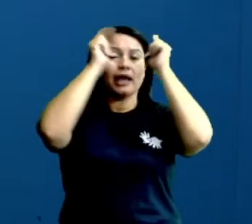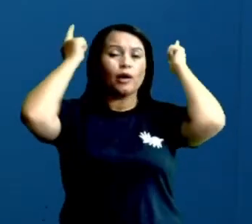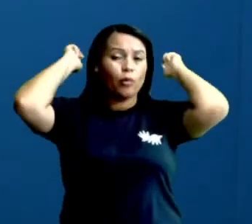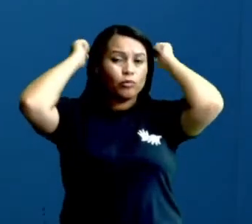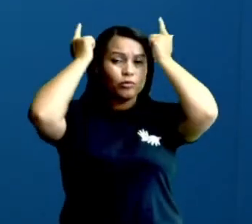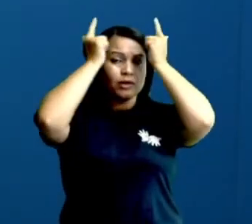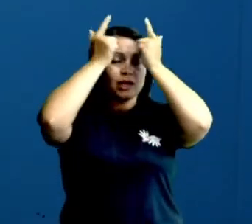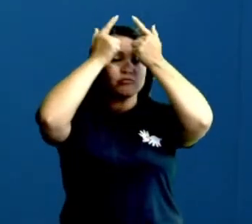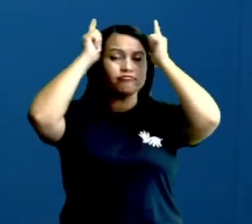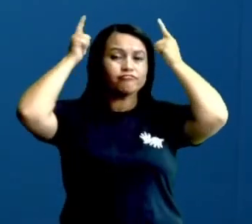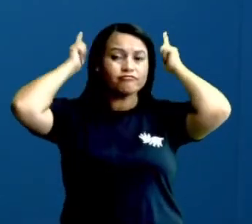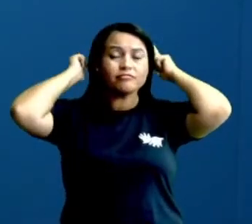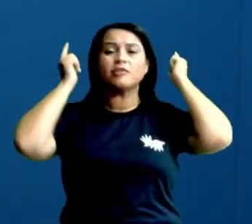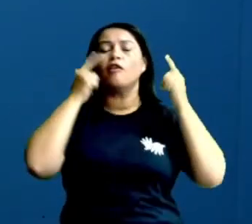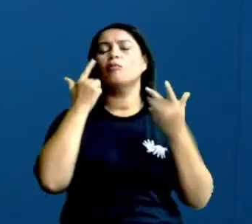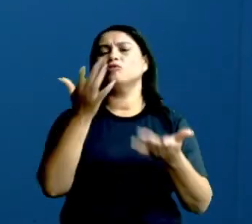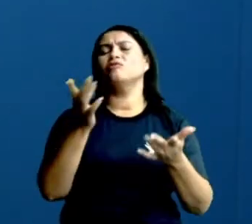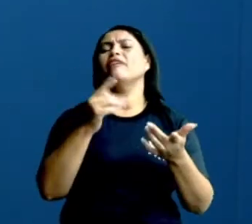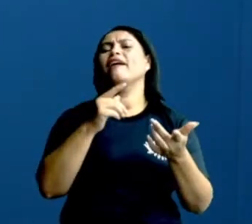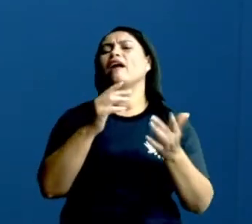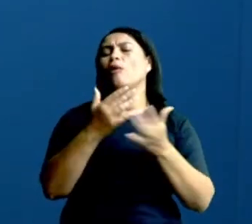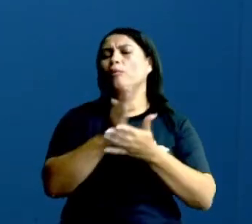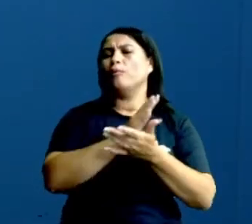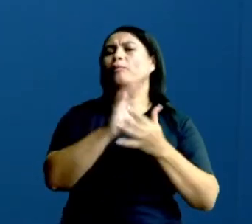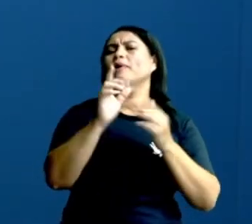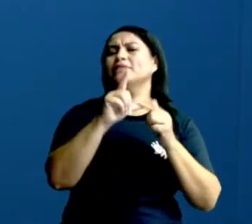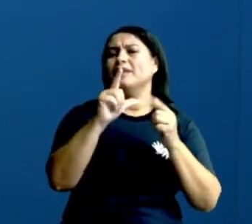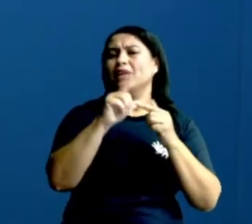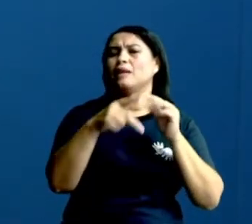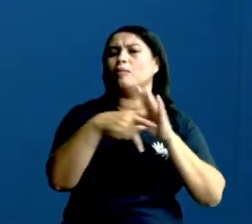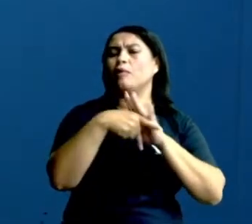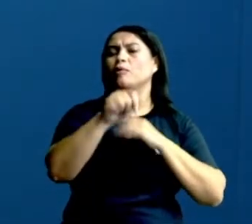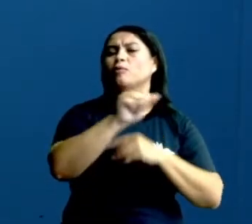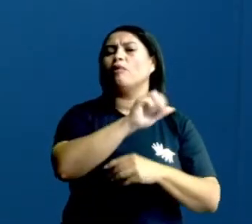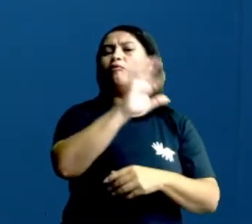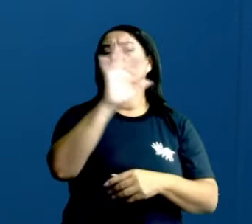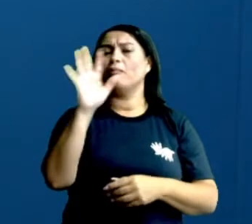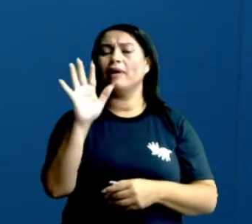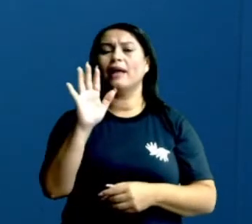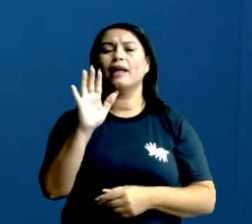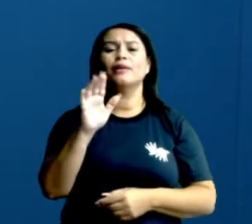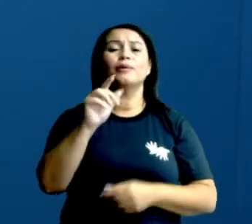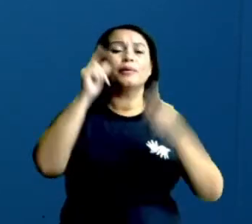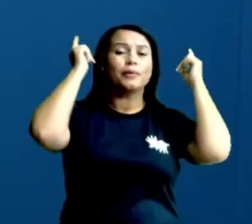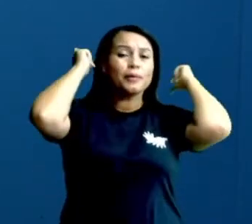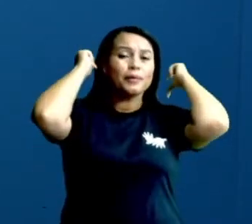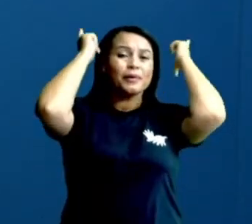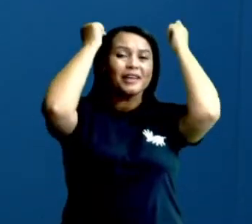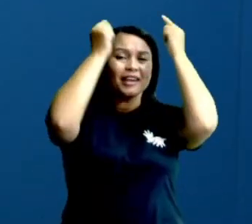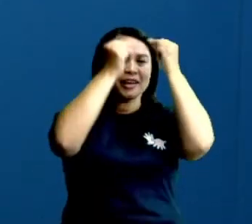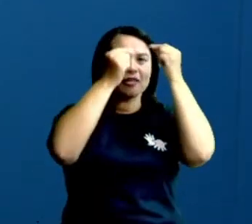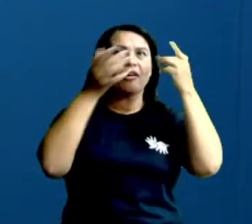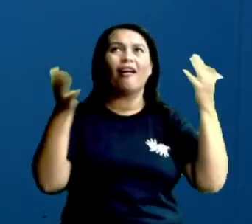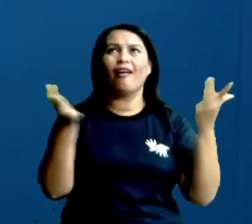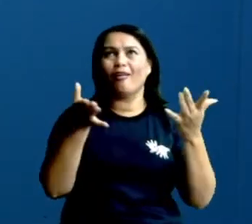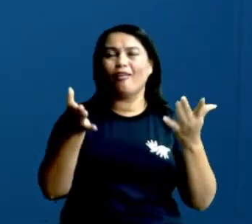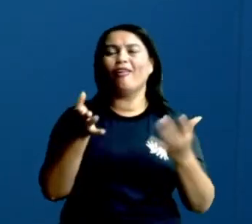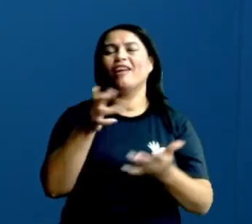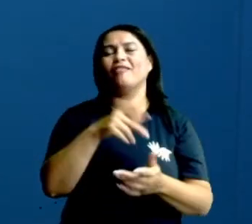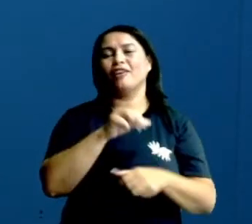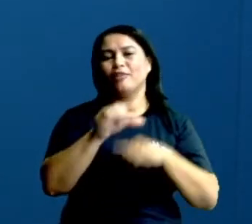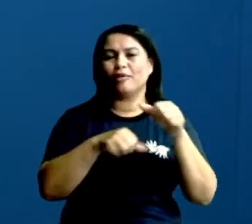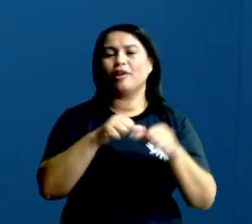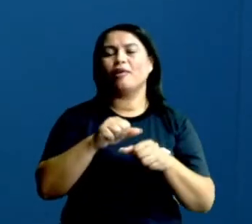é do alfabeto grego. E nós aqui vamos ver várias letras do alfabeto grego. Pronto, a professora agora vai colocar o alfabeto grego. Sim,